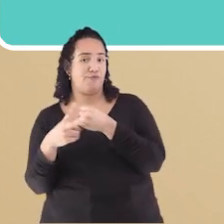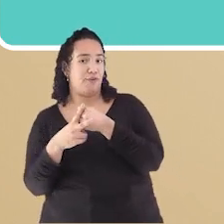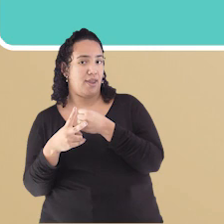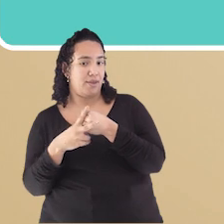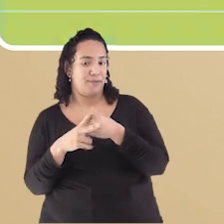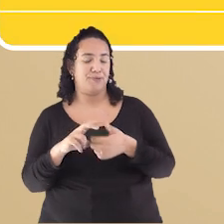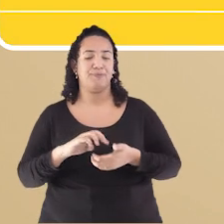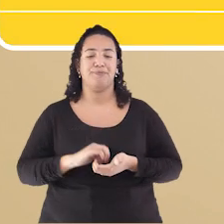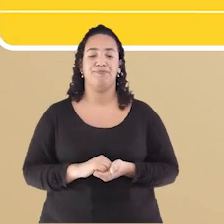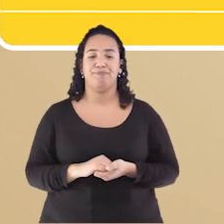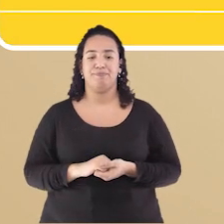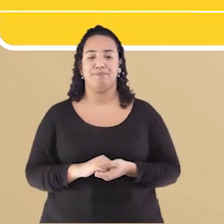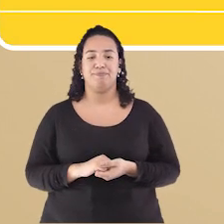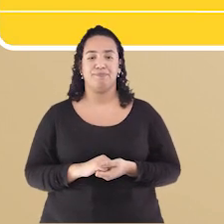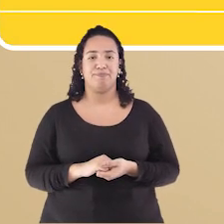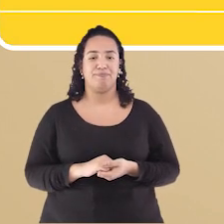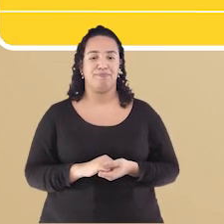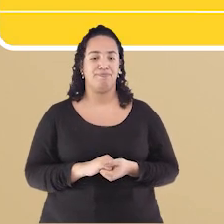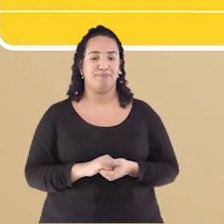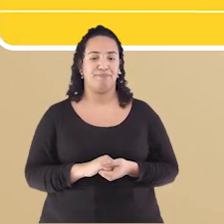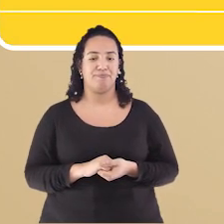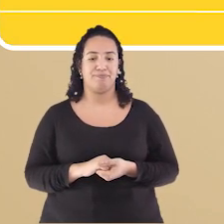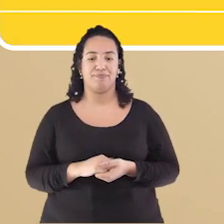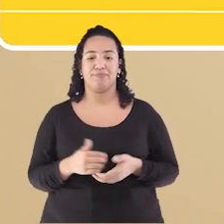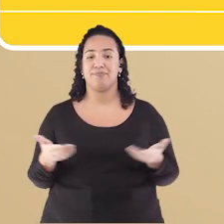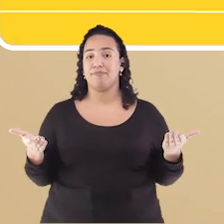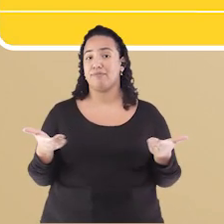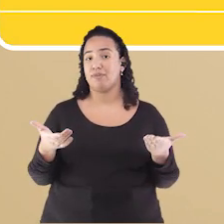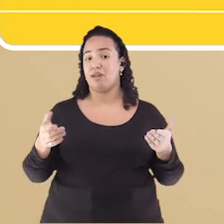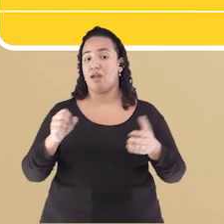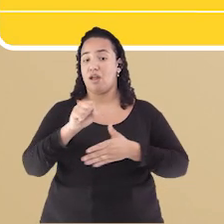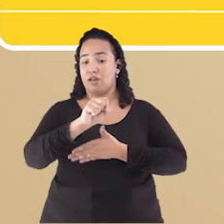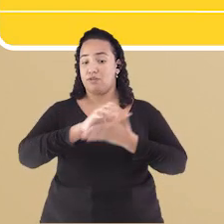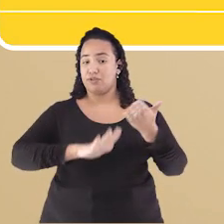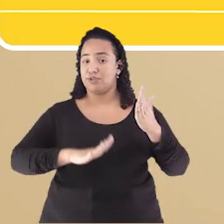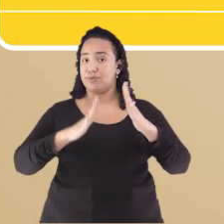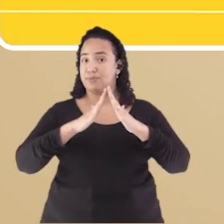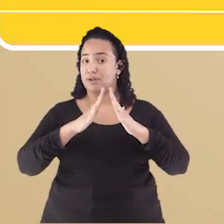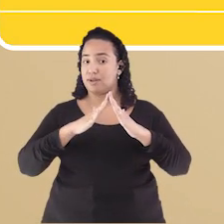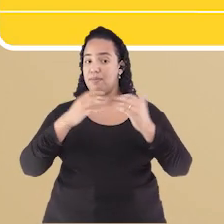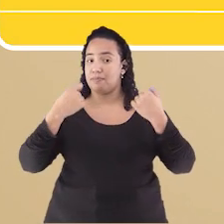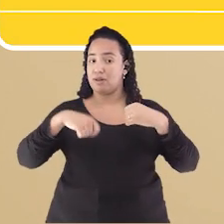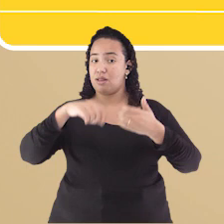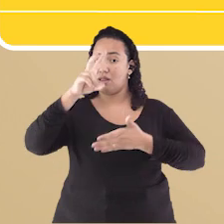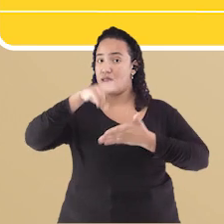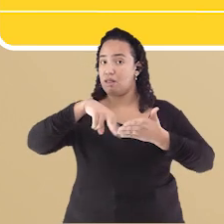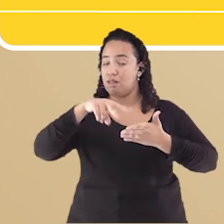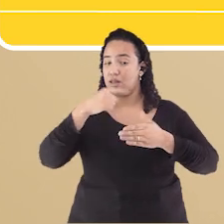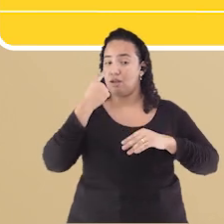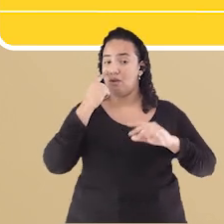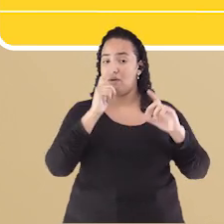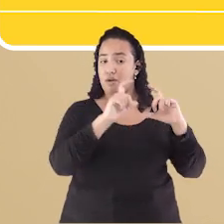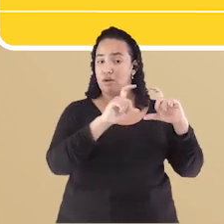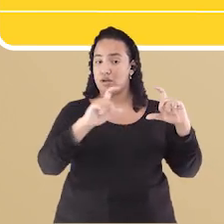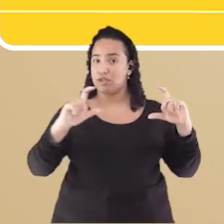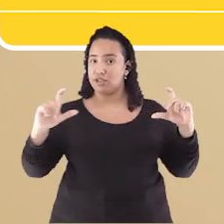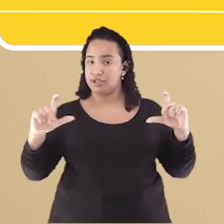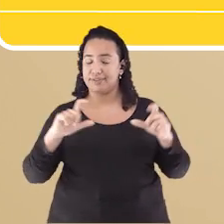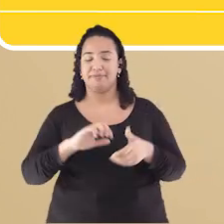Para o dever De casa Preciso ler Com vocês Esta tirinha